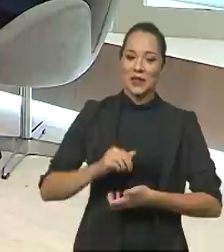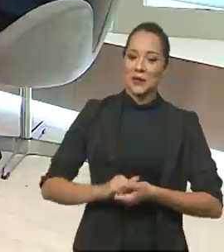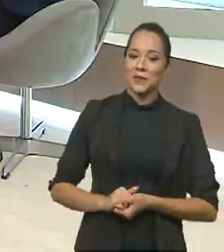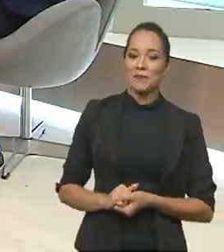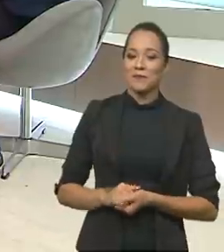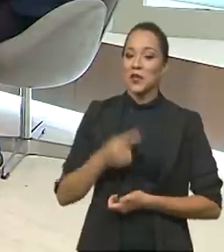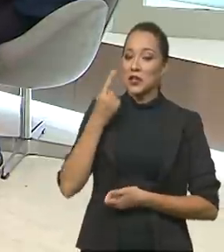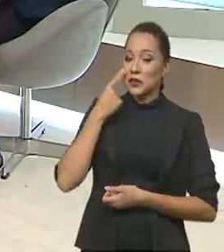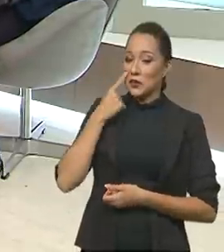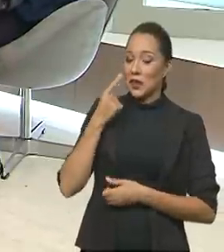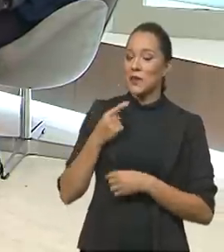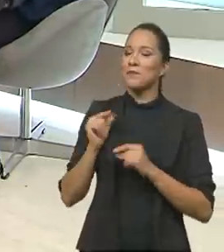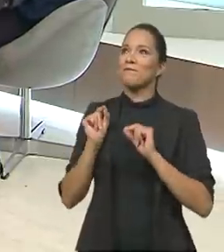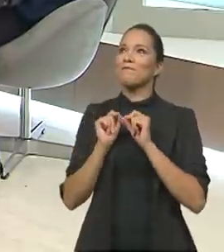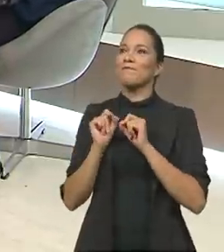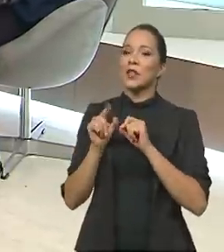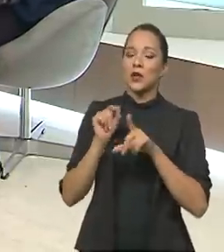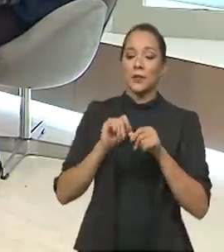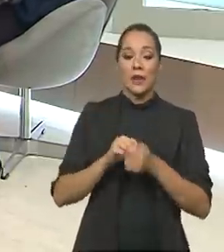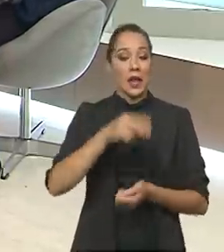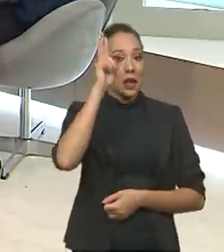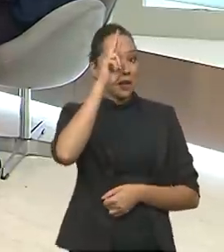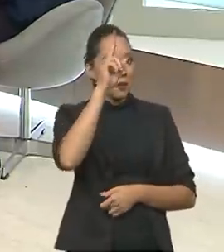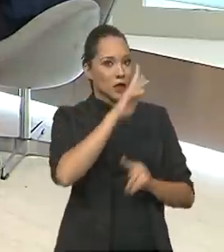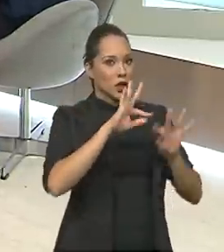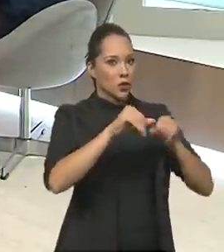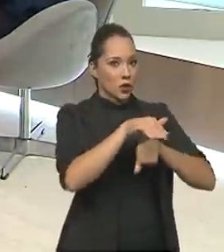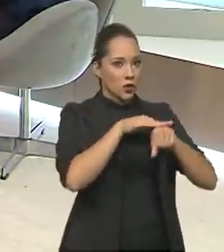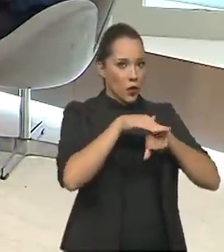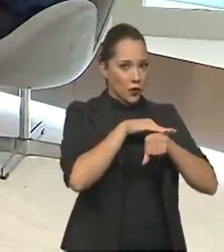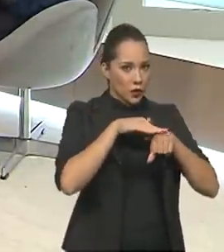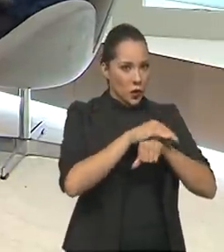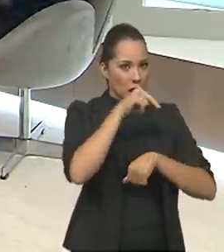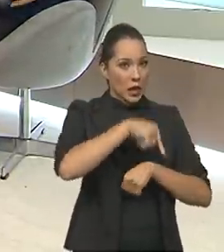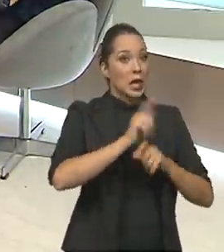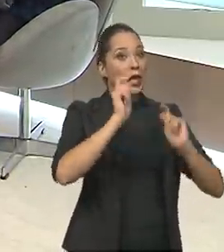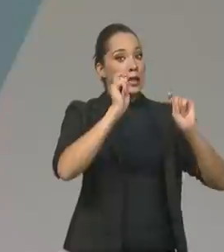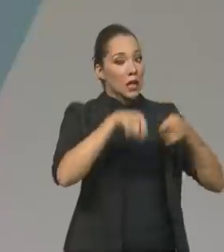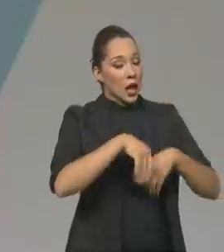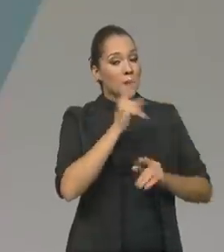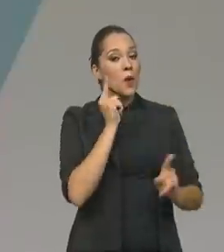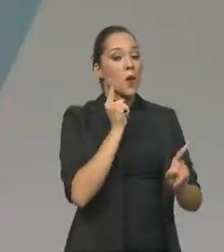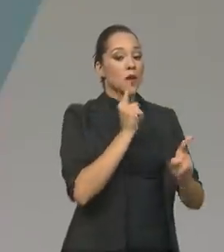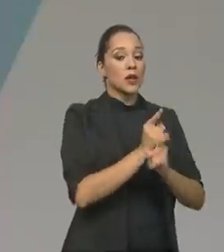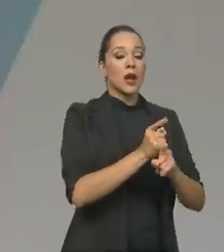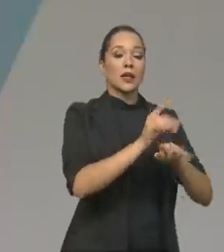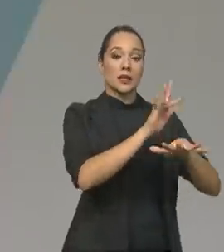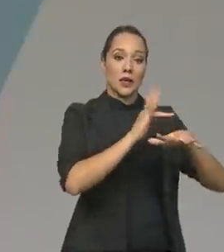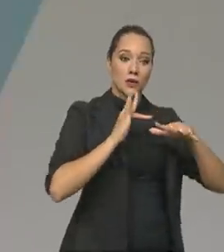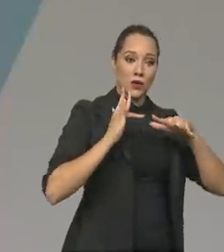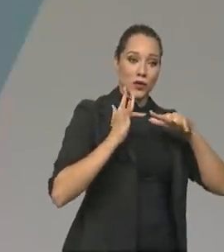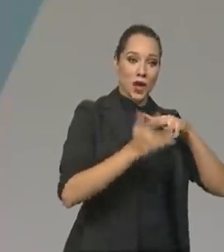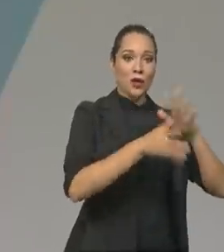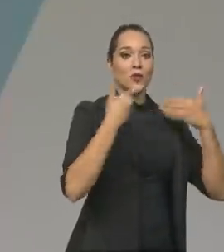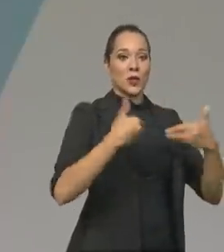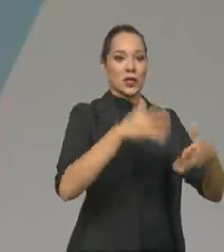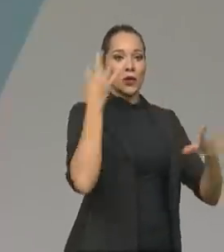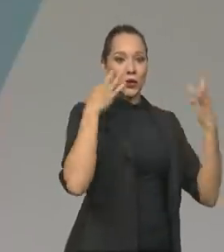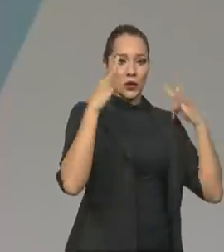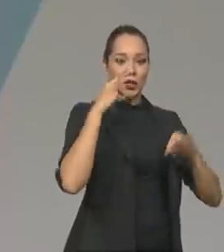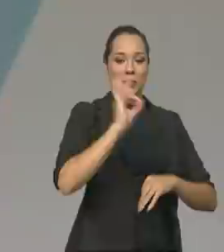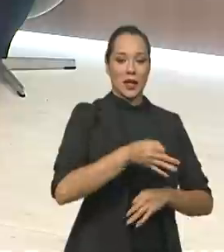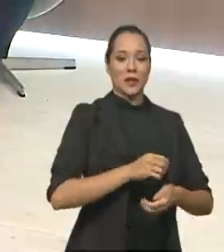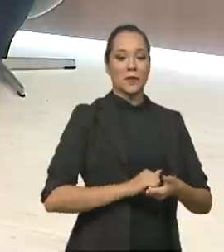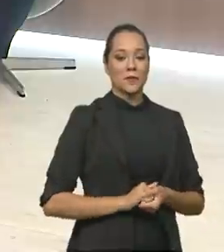Deixa eu ver aqui, que é que eu vou tocar. Lembrando, ministro, que tudo que a gente conversou aqui pode ser encontrado nas redes sociais do Ministério do Turismo